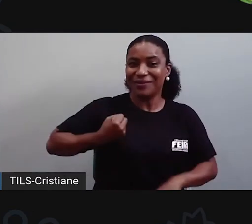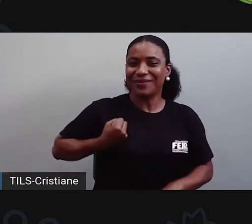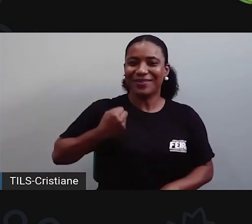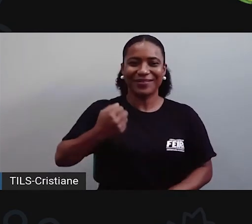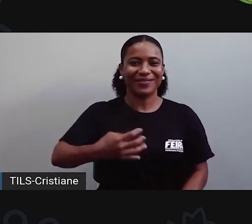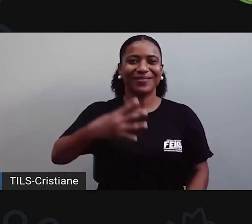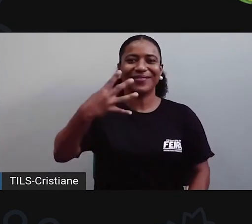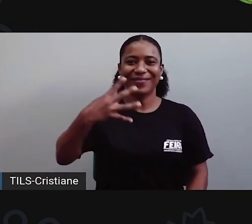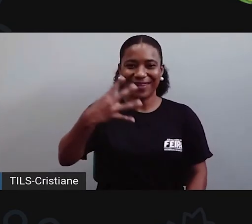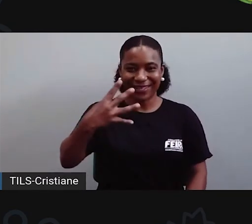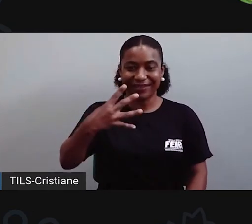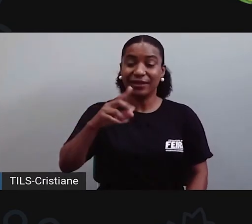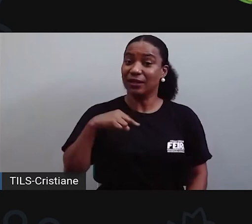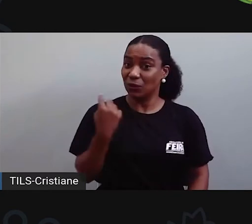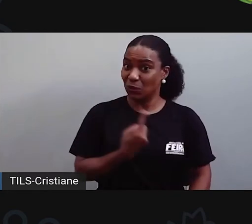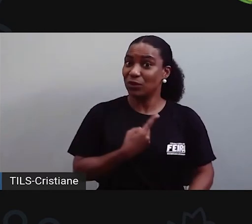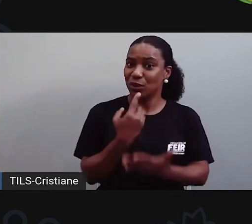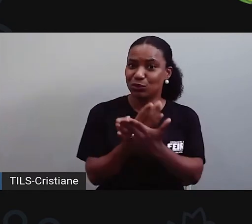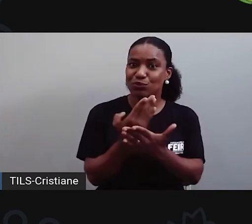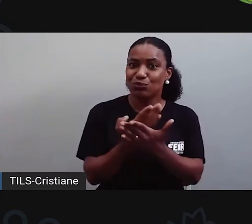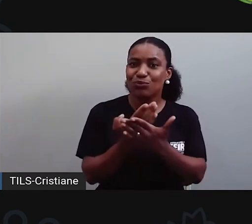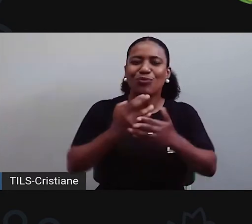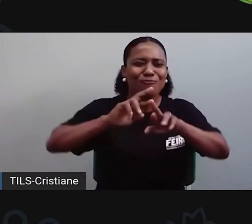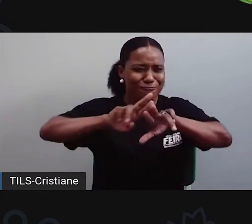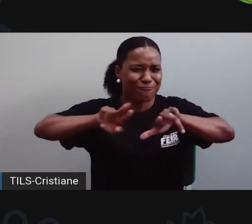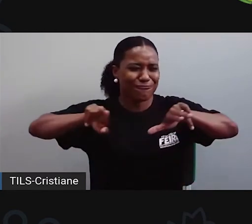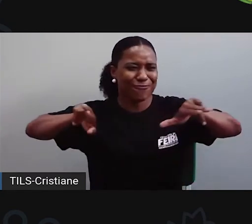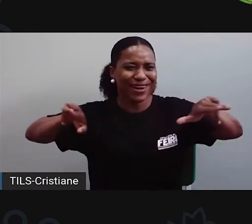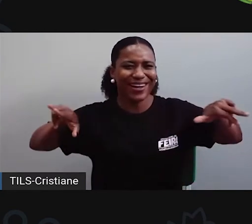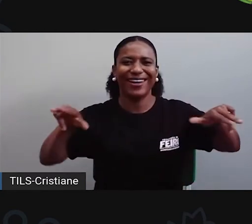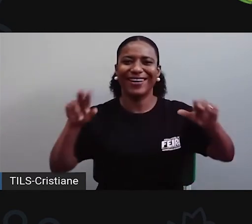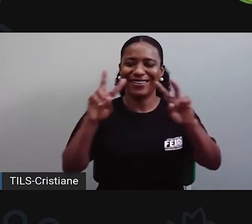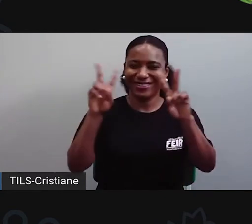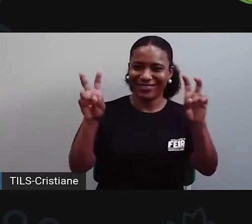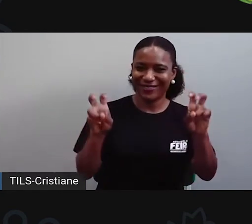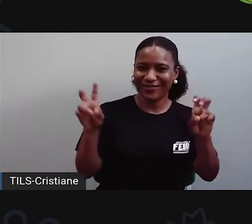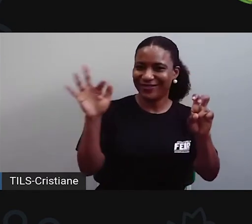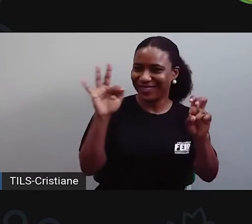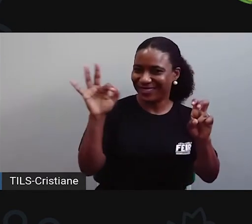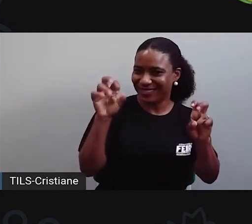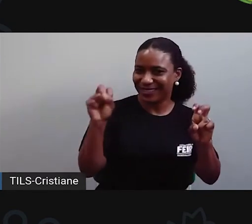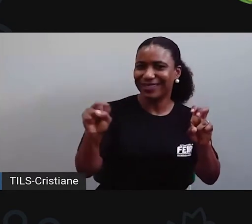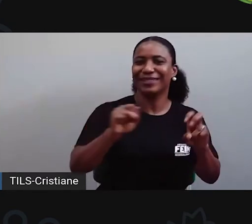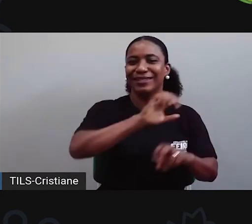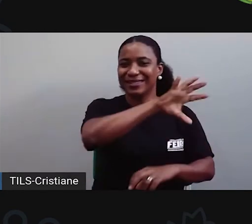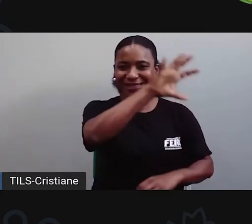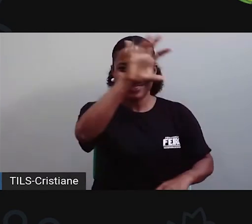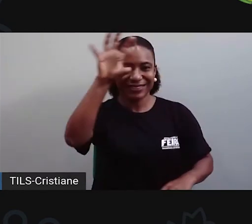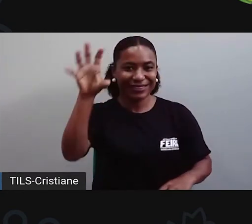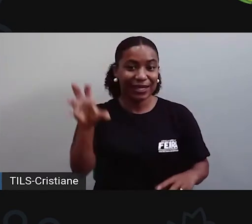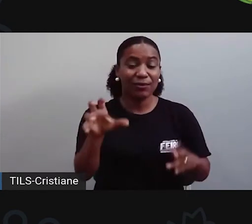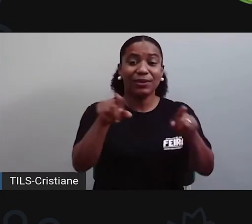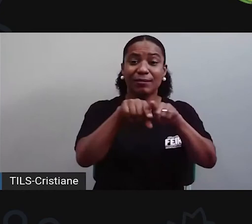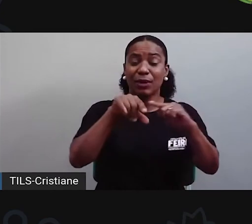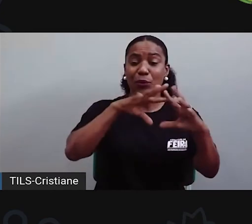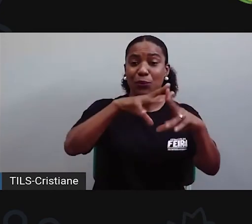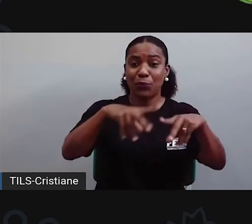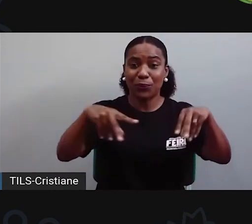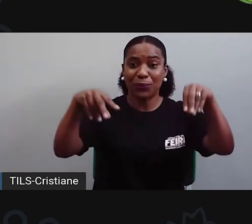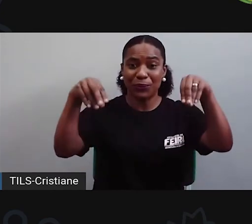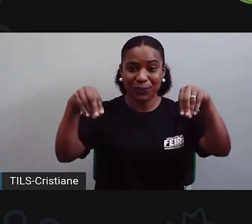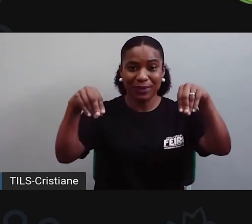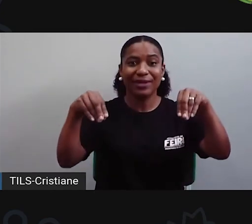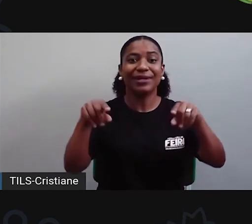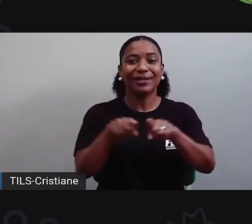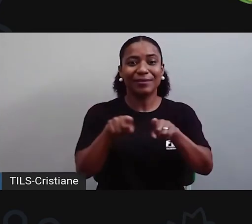muitas coisas, falando sobre nossa filha de Santana, sobre a região, sobre o território, aprendemos como foi que nossa